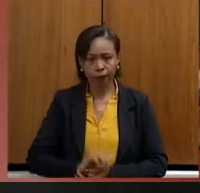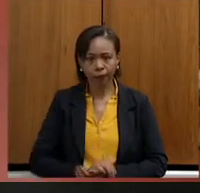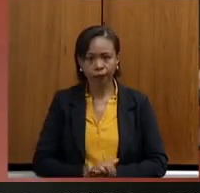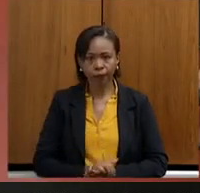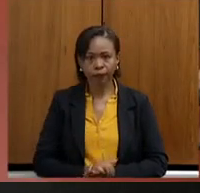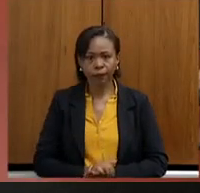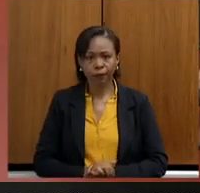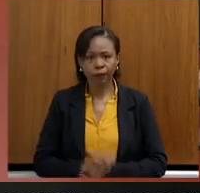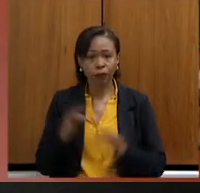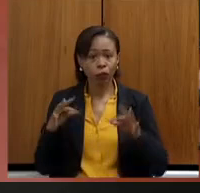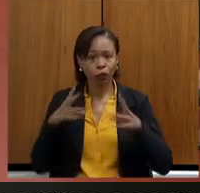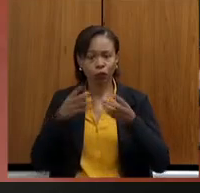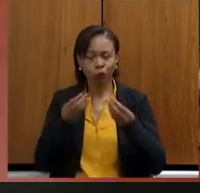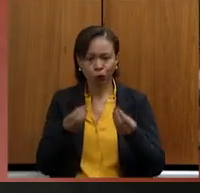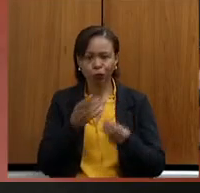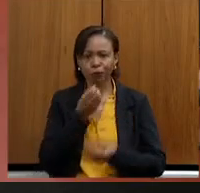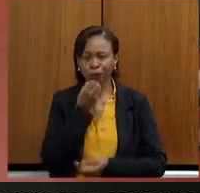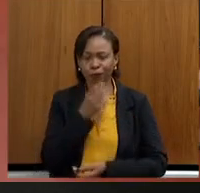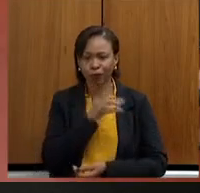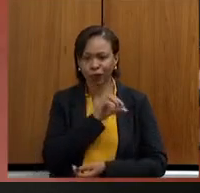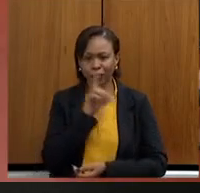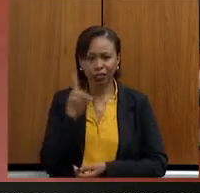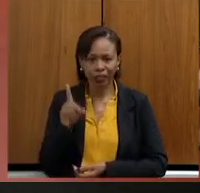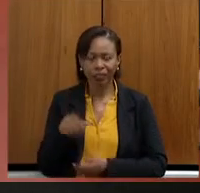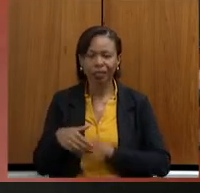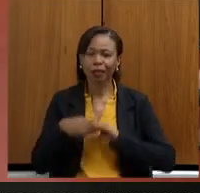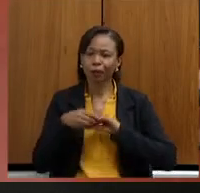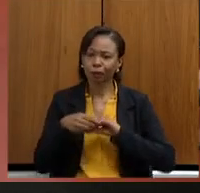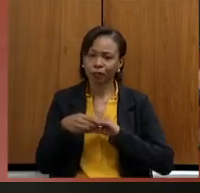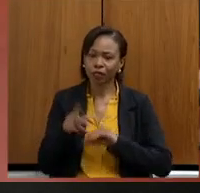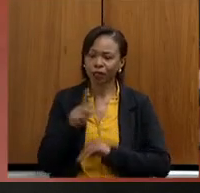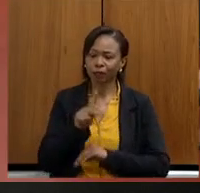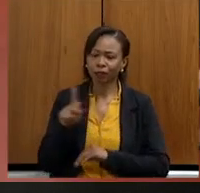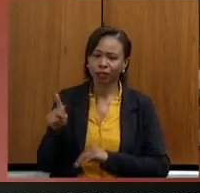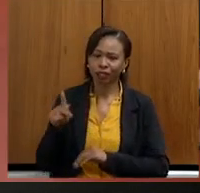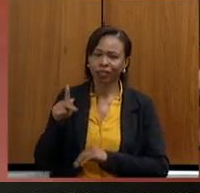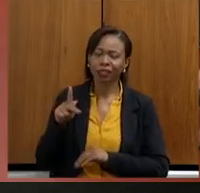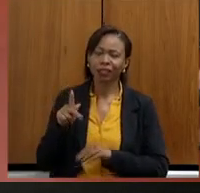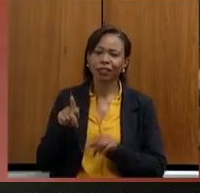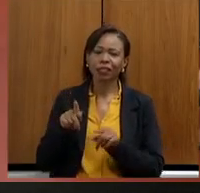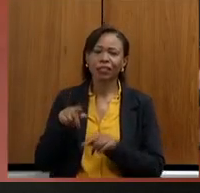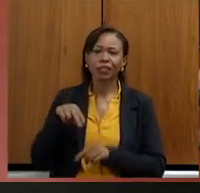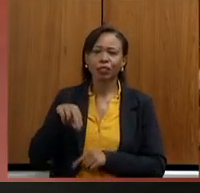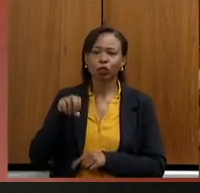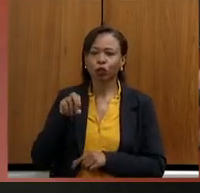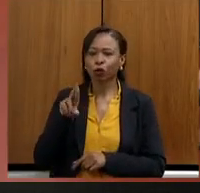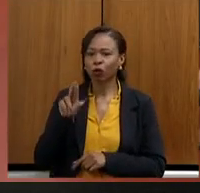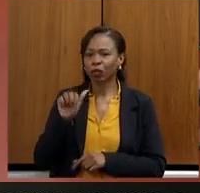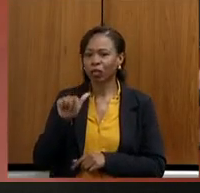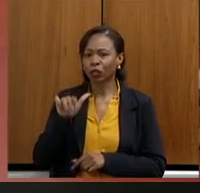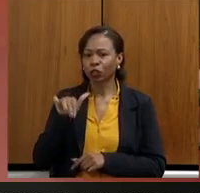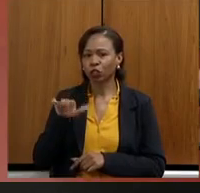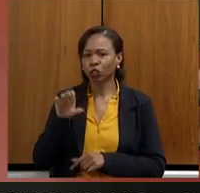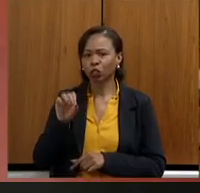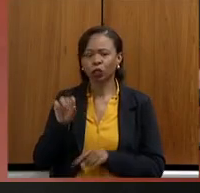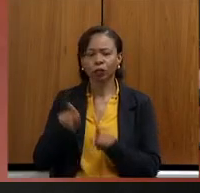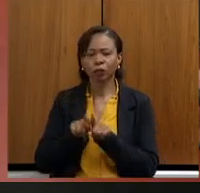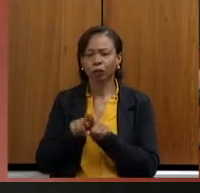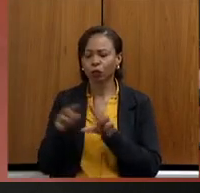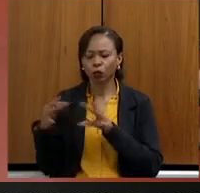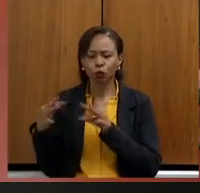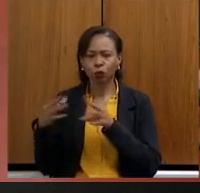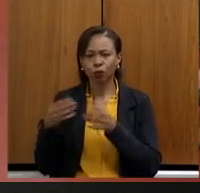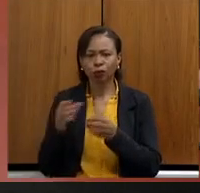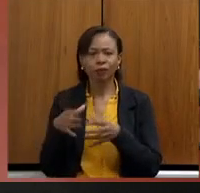Bom dia a todas, a todos, cumprimentar nosso presidente Noraldino, e seu nome, cumprimento aos demais parlamentares